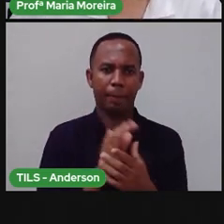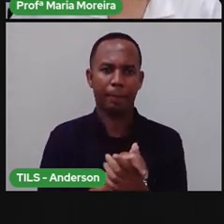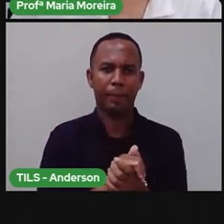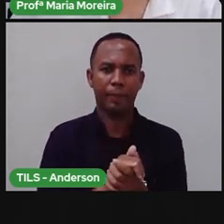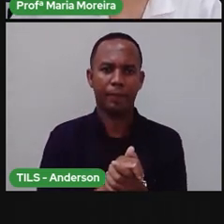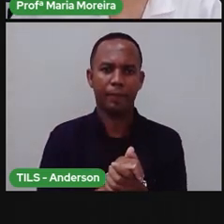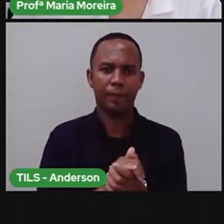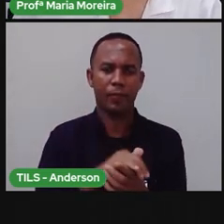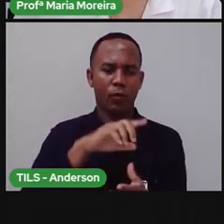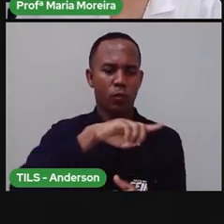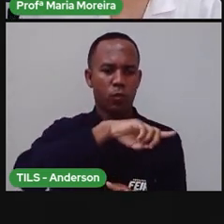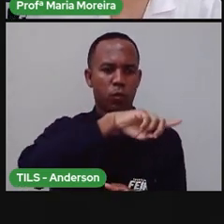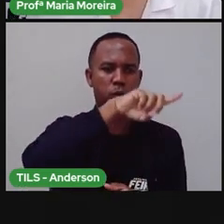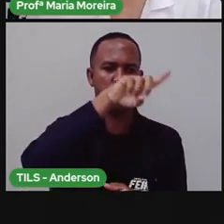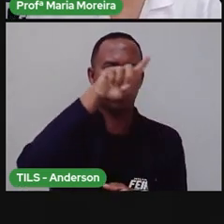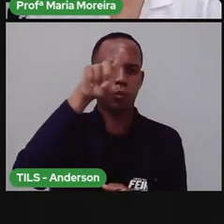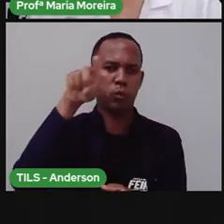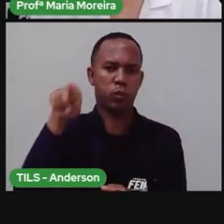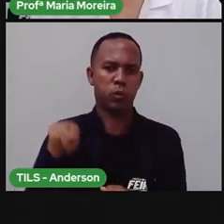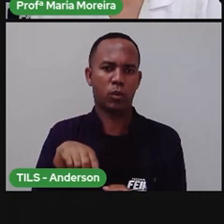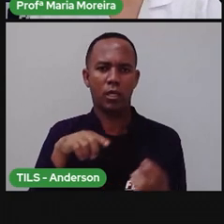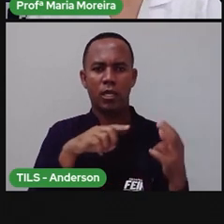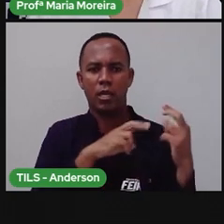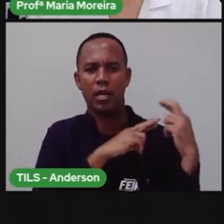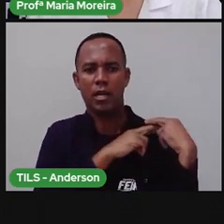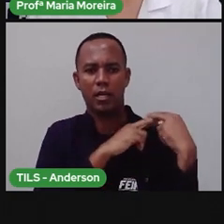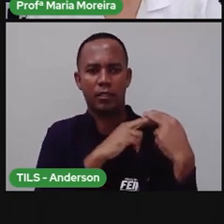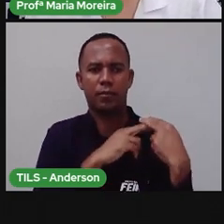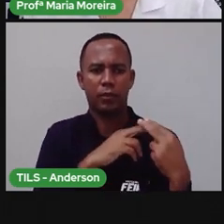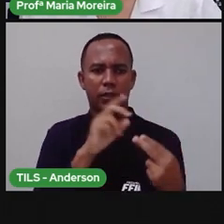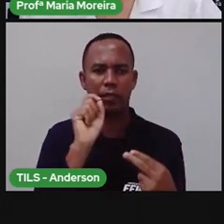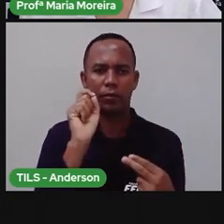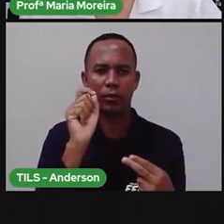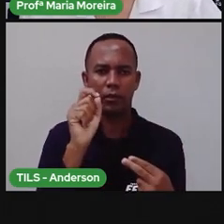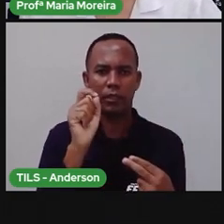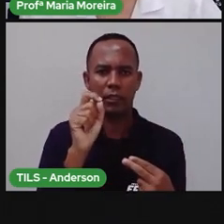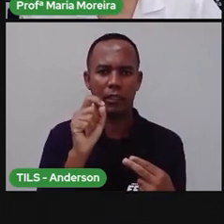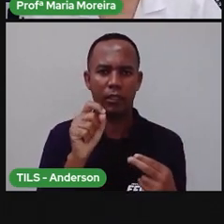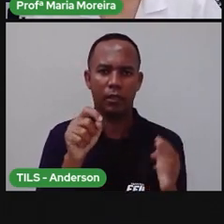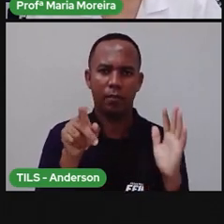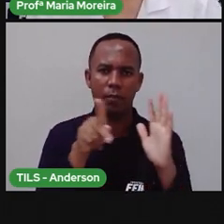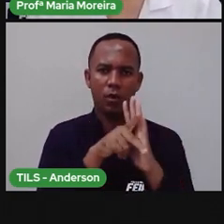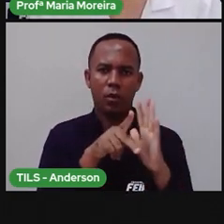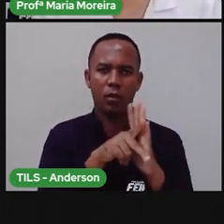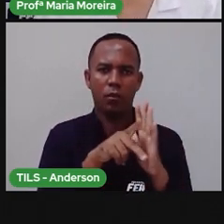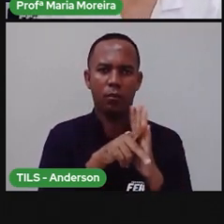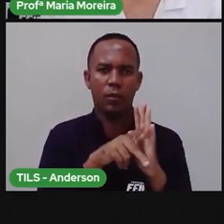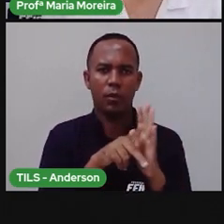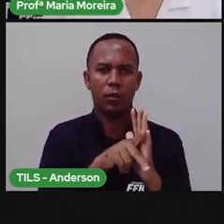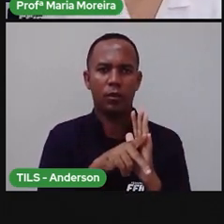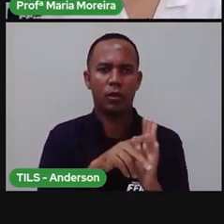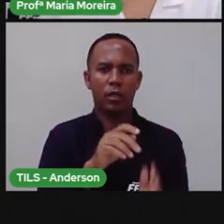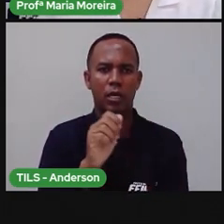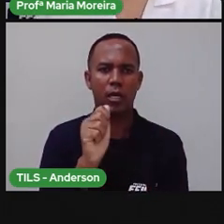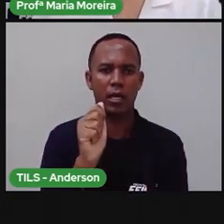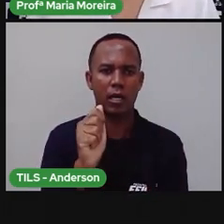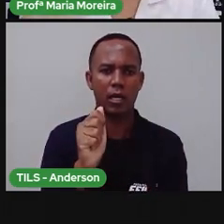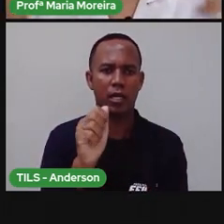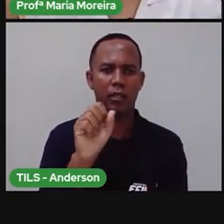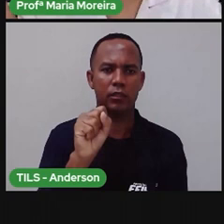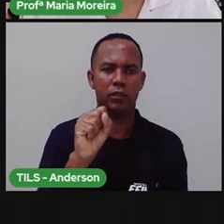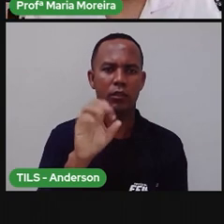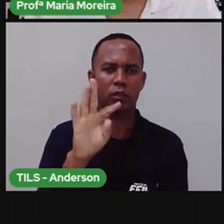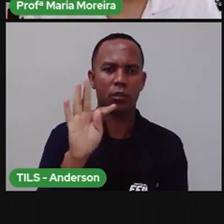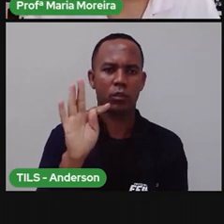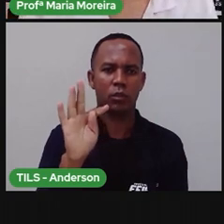Os movimentos da Terra são responsáveis por fenômenos astronômicos, como os solstícios, é que nós